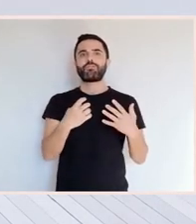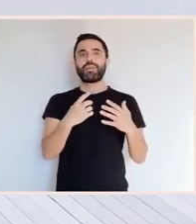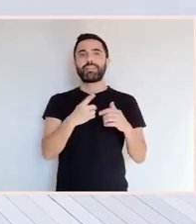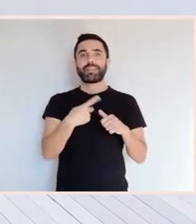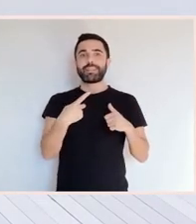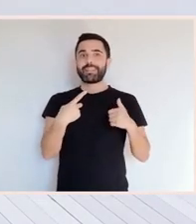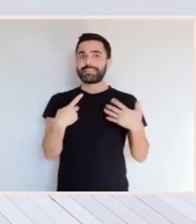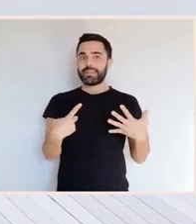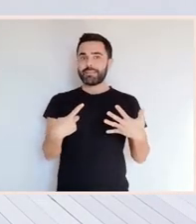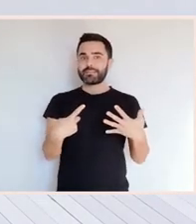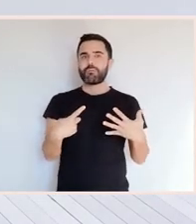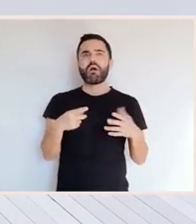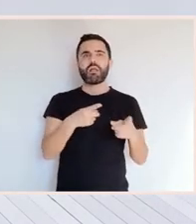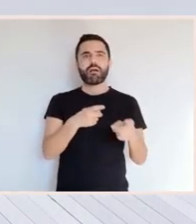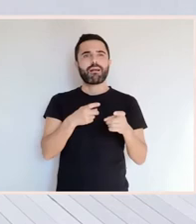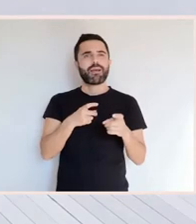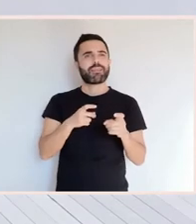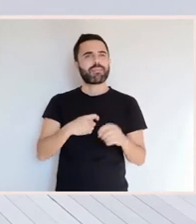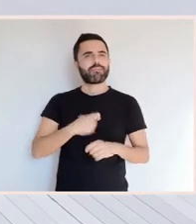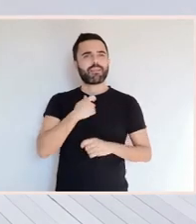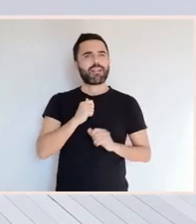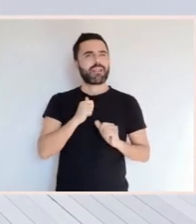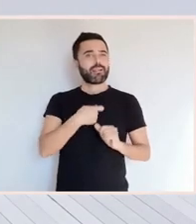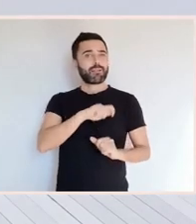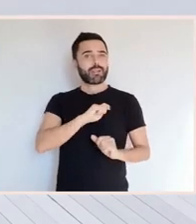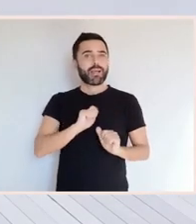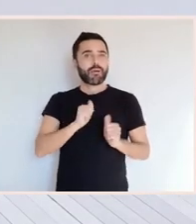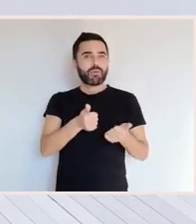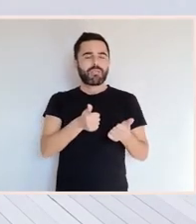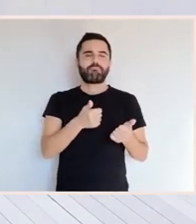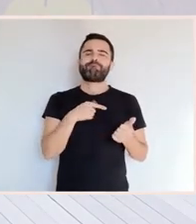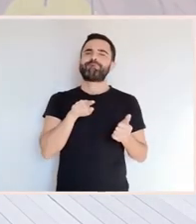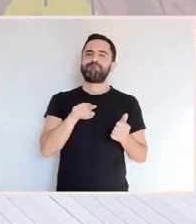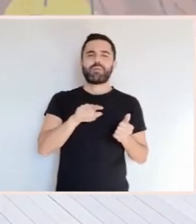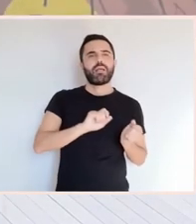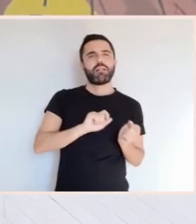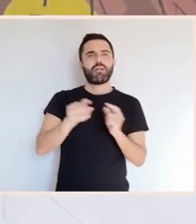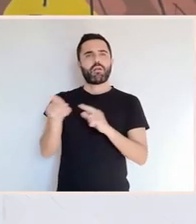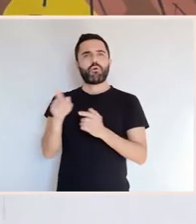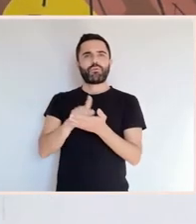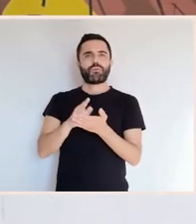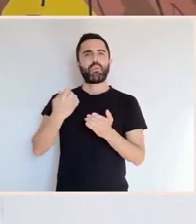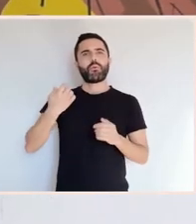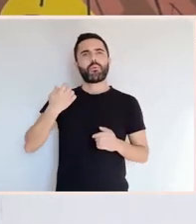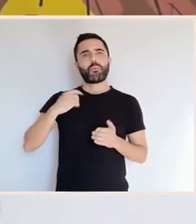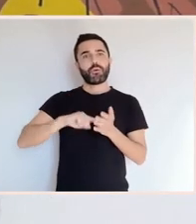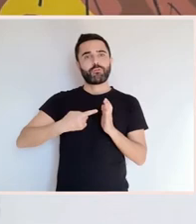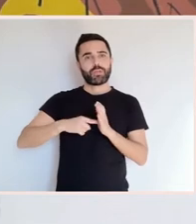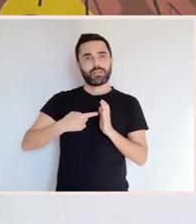motivo da Guerra Civil, tibese que regresar a Vos Aires, onde chegou en outubro dese mesmo ano.